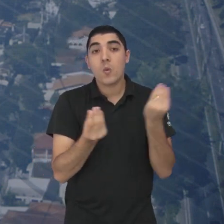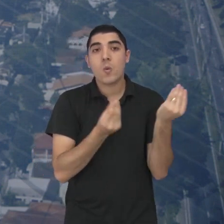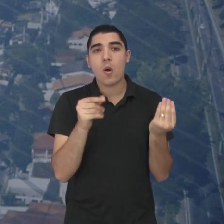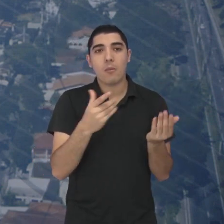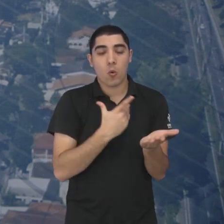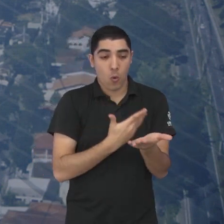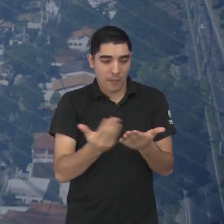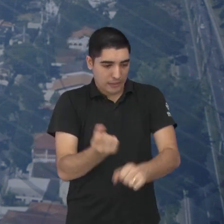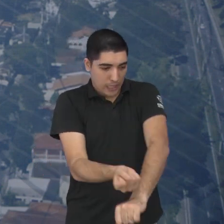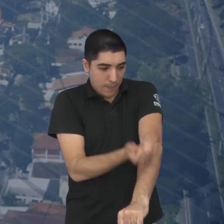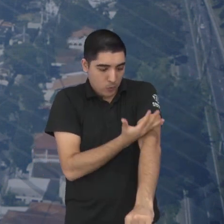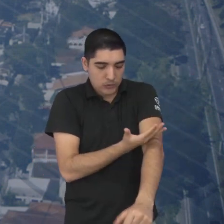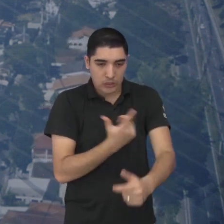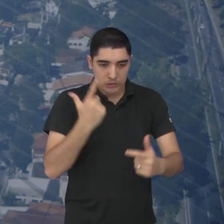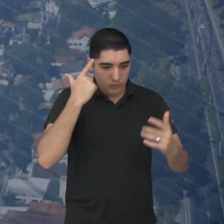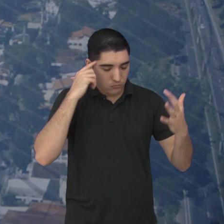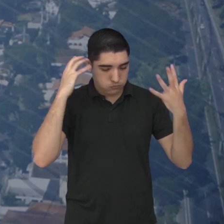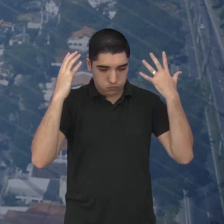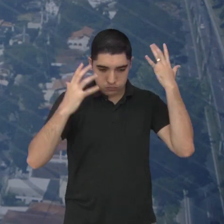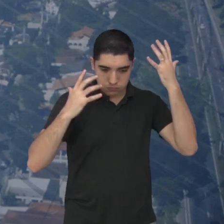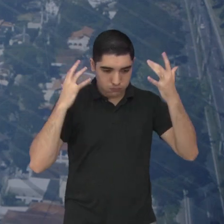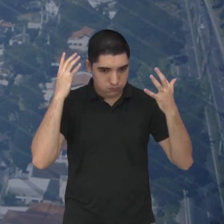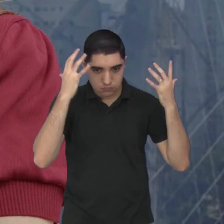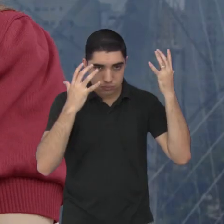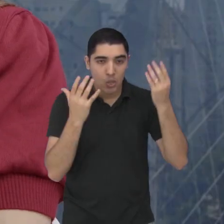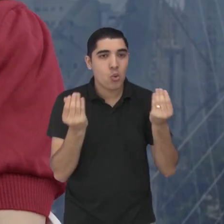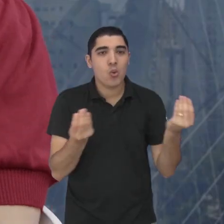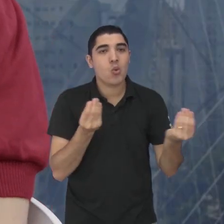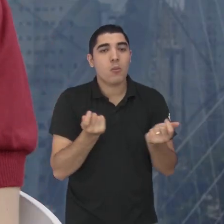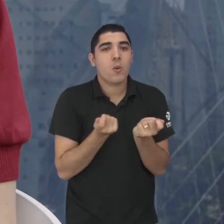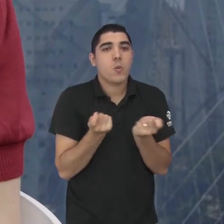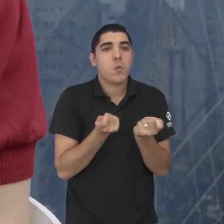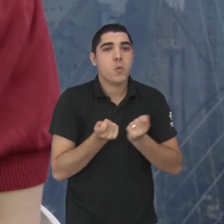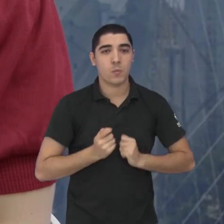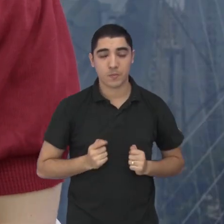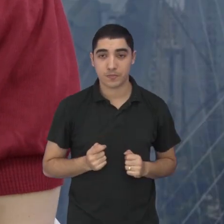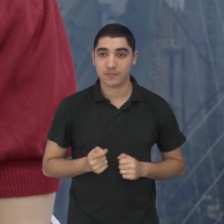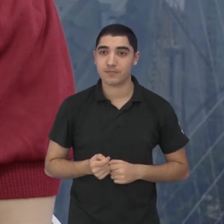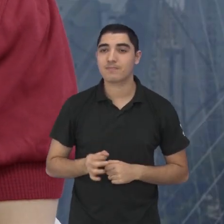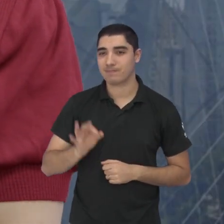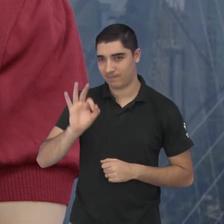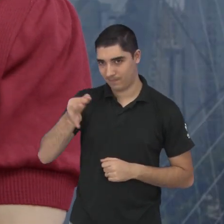Como lidar com esse turbilhão de emoções? Pois é, Dani.